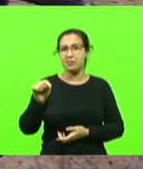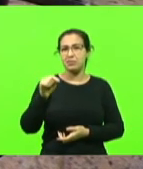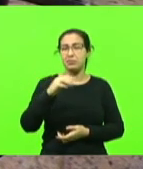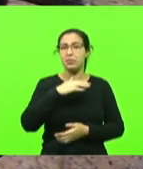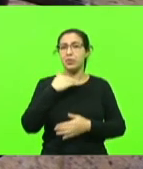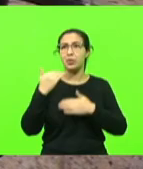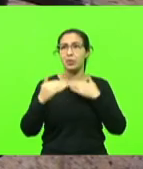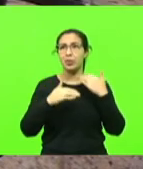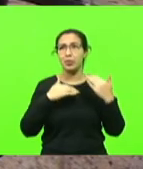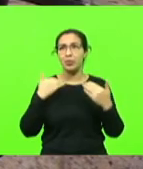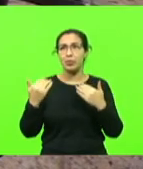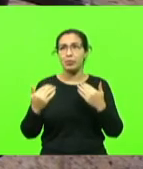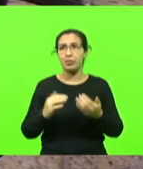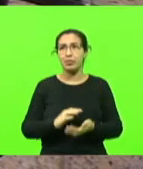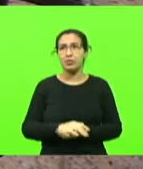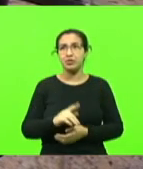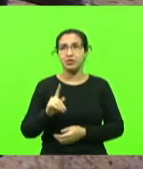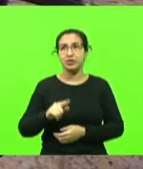uma farsa,